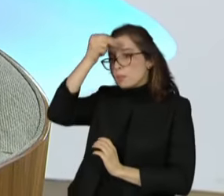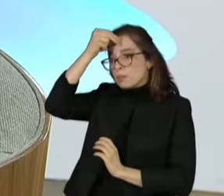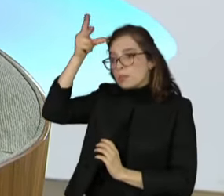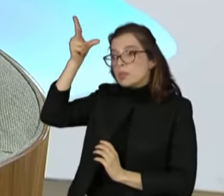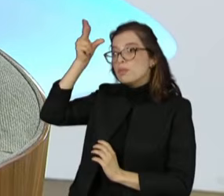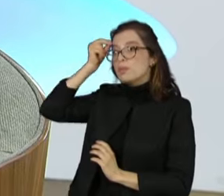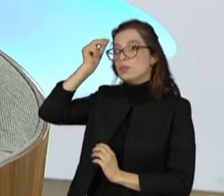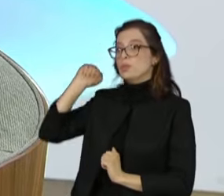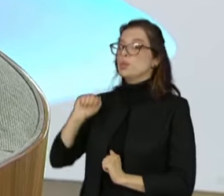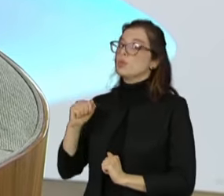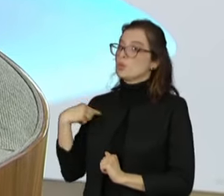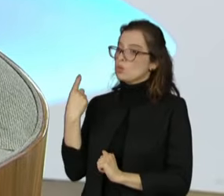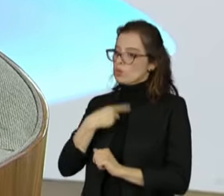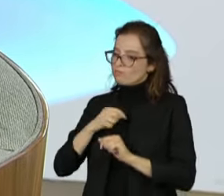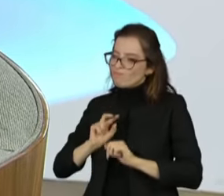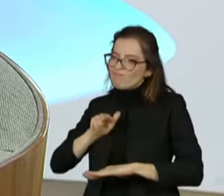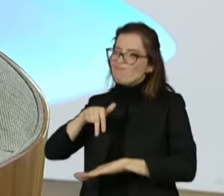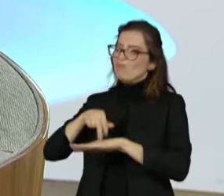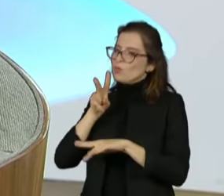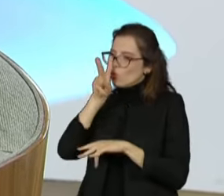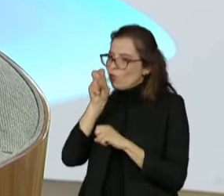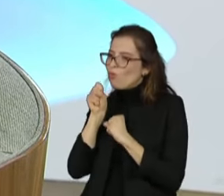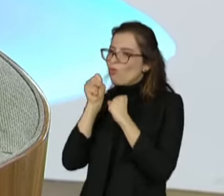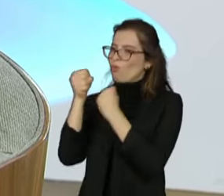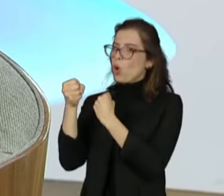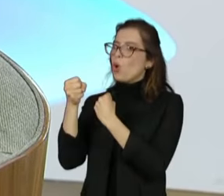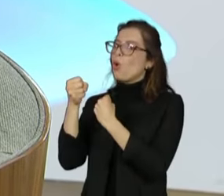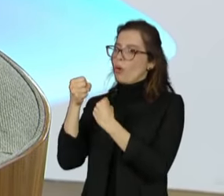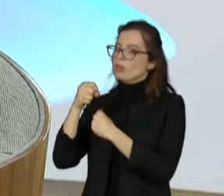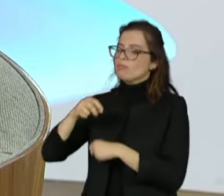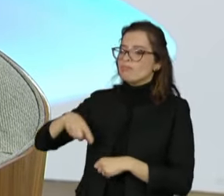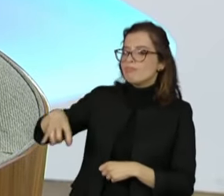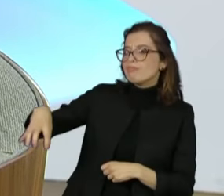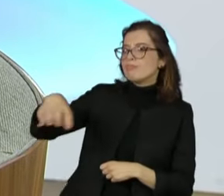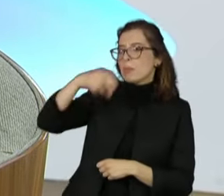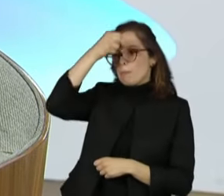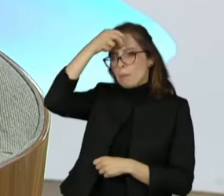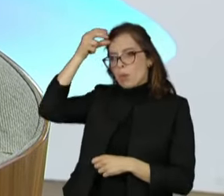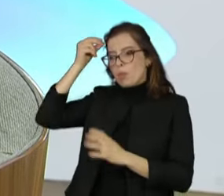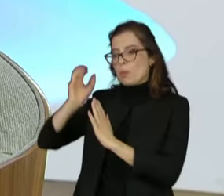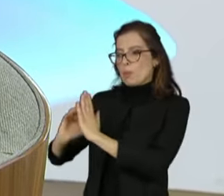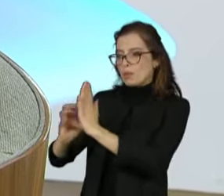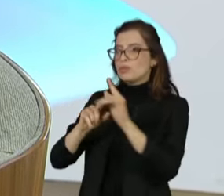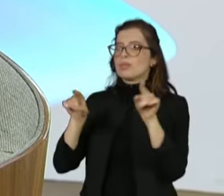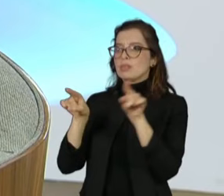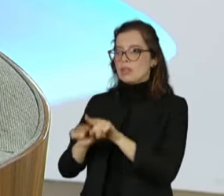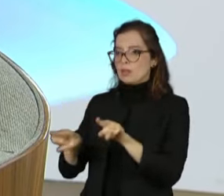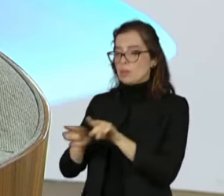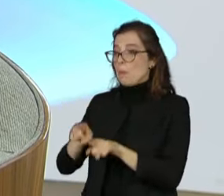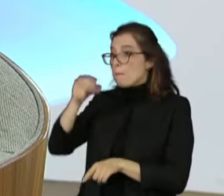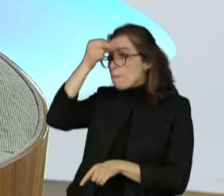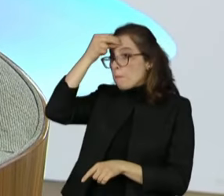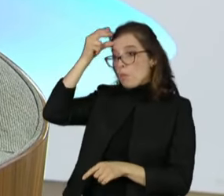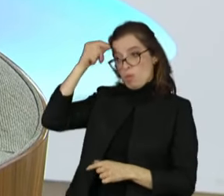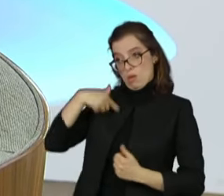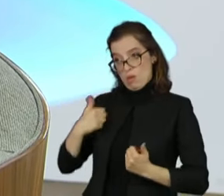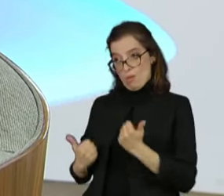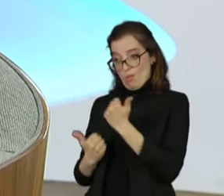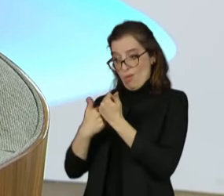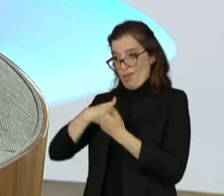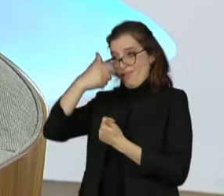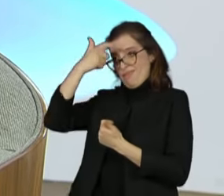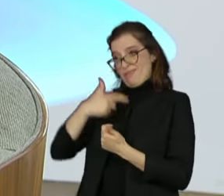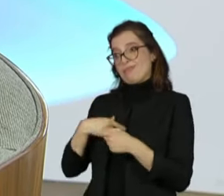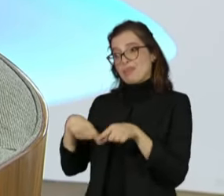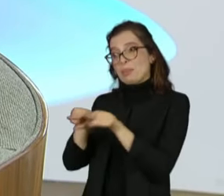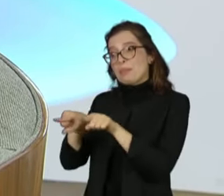na base, nos municípios, estão nos núcleos do partido e nos prefeitos. Não vamos também nos esquecer. Nós temos a capital de